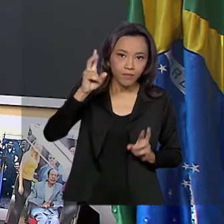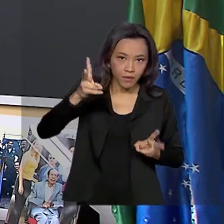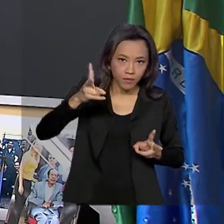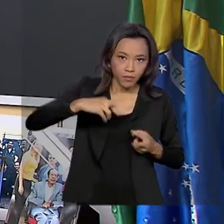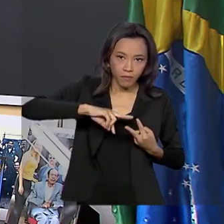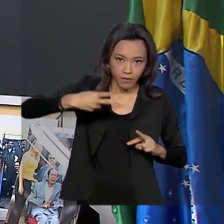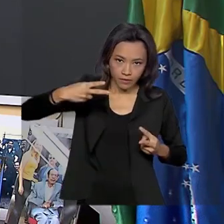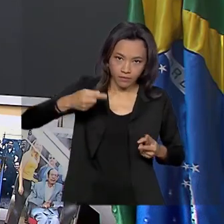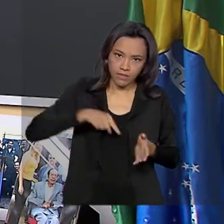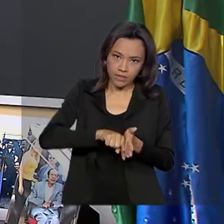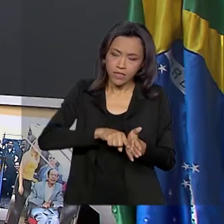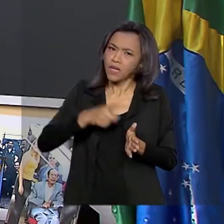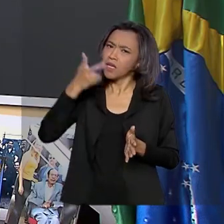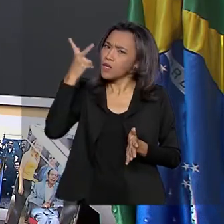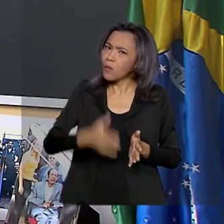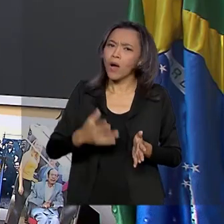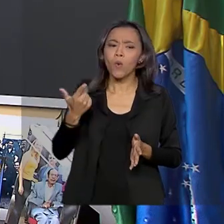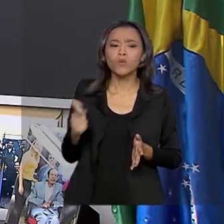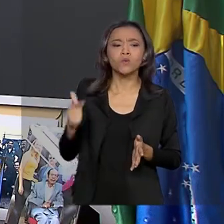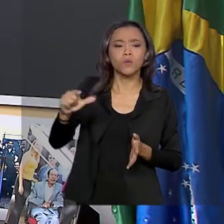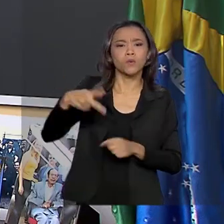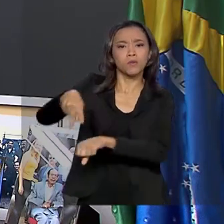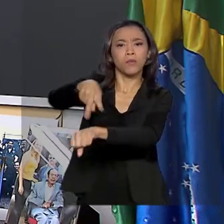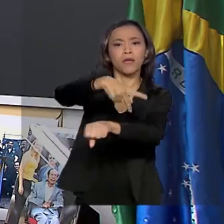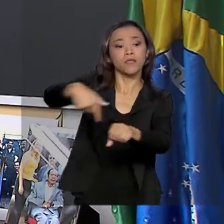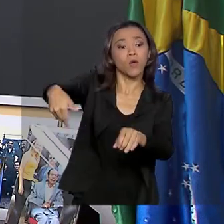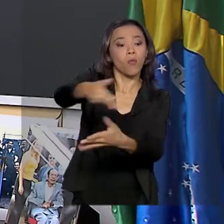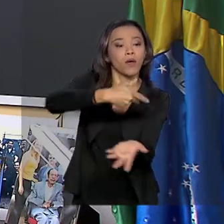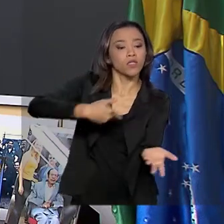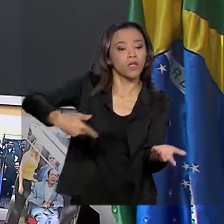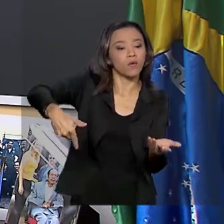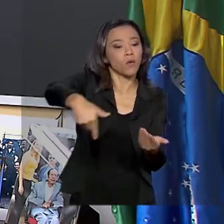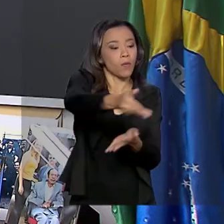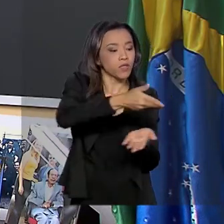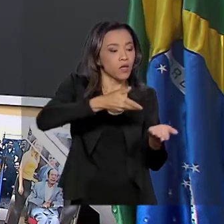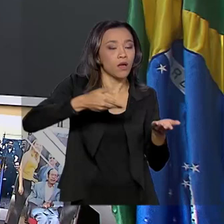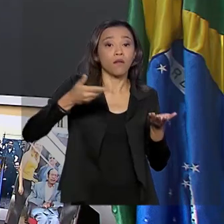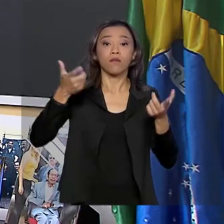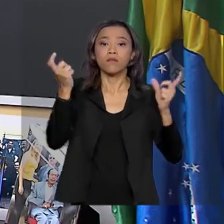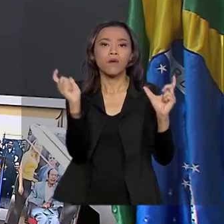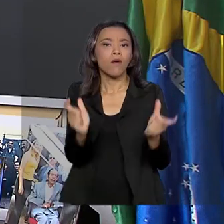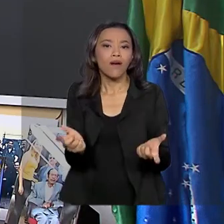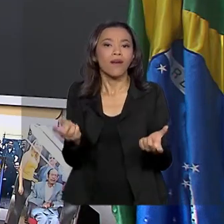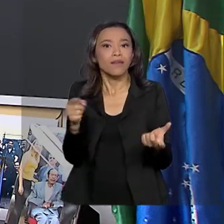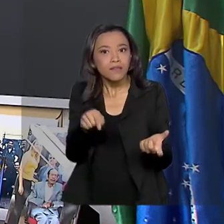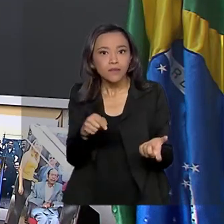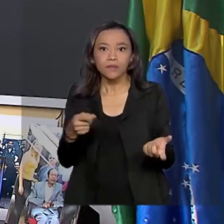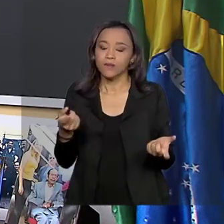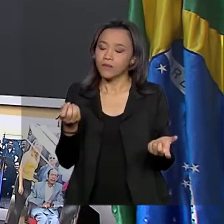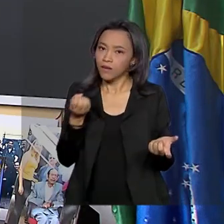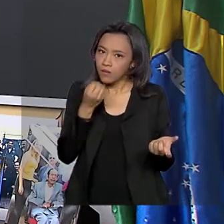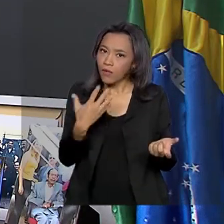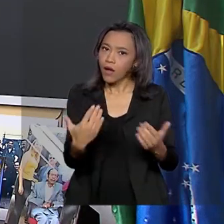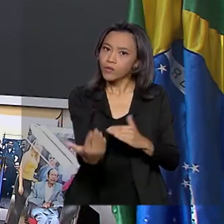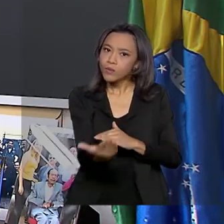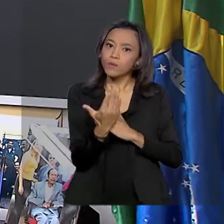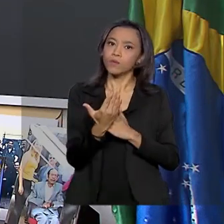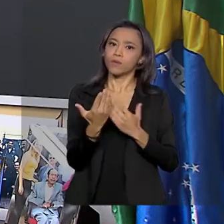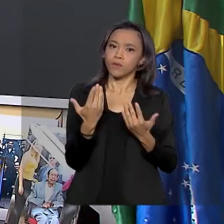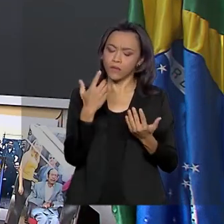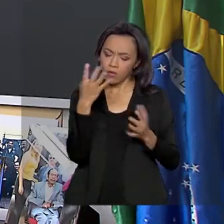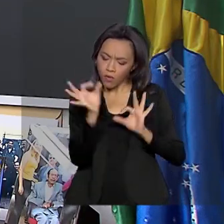Assim como os outros países compartilharam ali, nos seus casos, da onde vem. Isso dá para fazer ajuda, fazer um